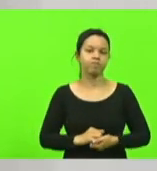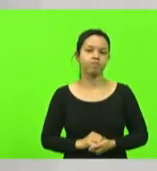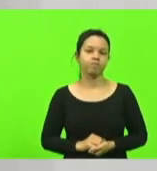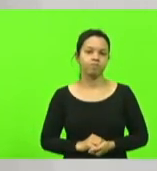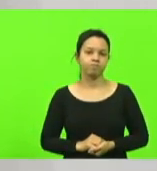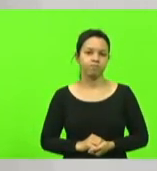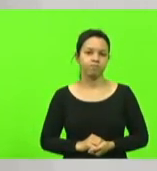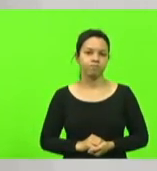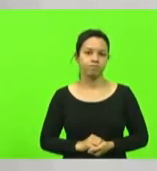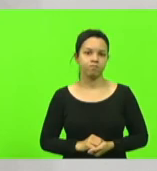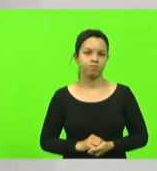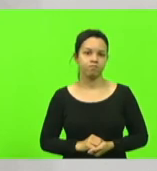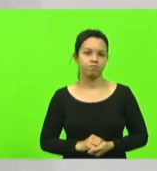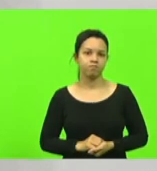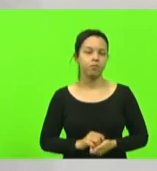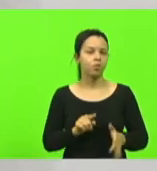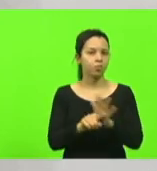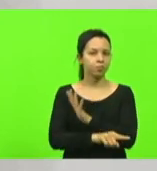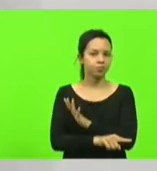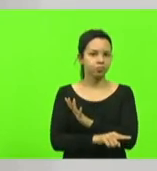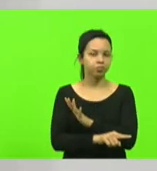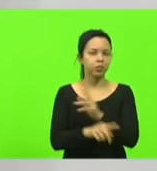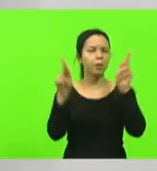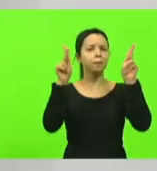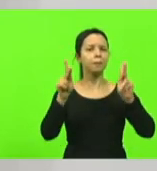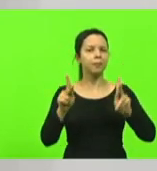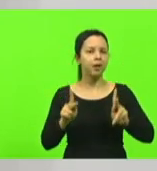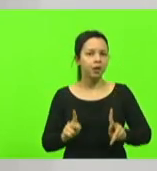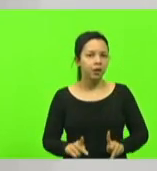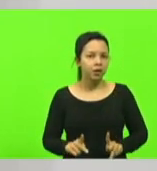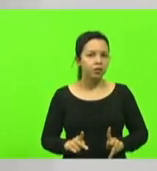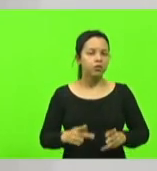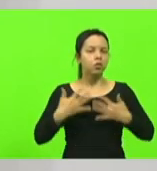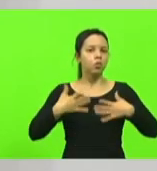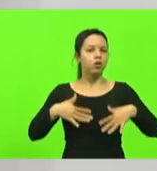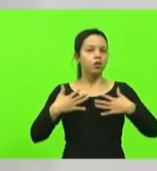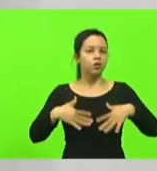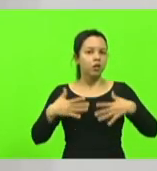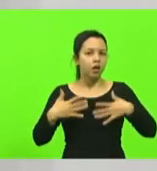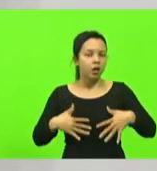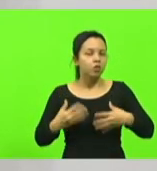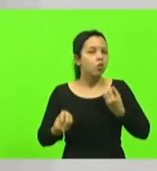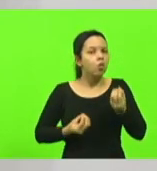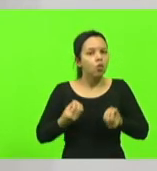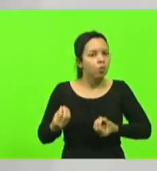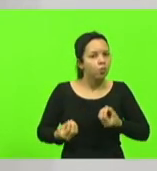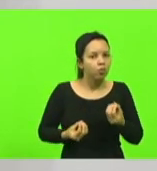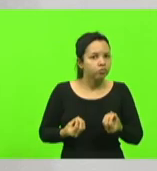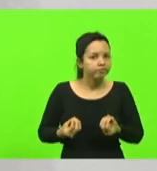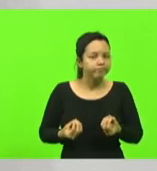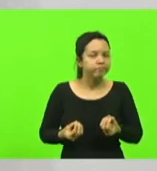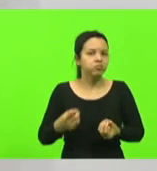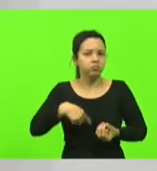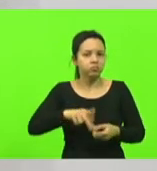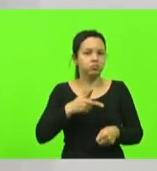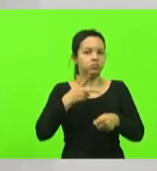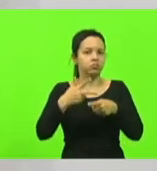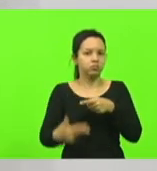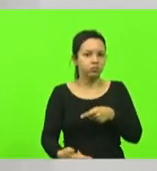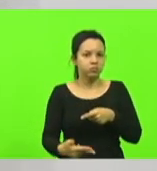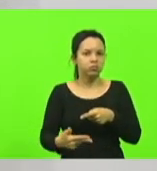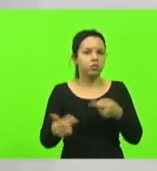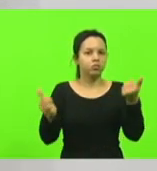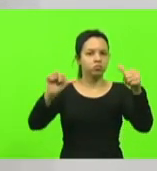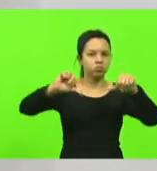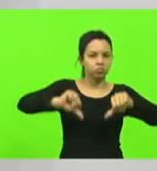eu pergunto como ter paz e tranquilidade para vencer a crise e colocar o Brasil no caminho da prosperidade